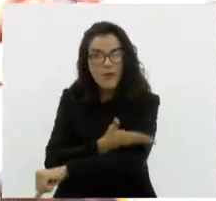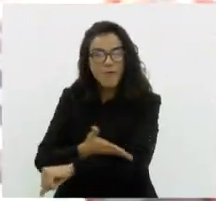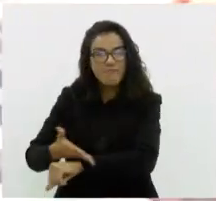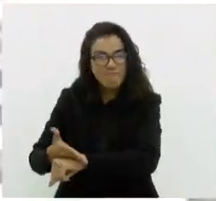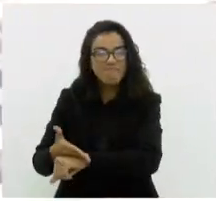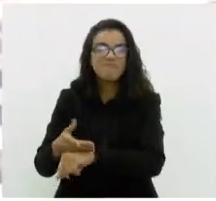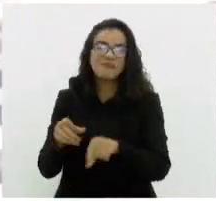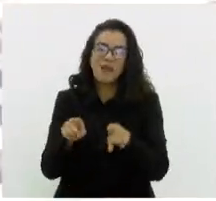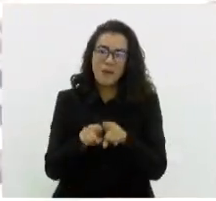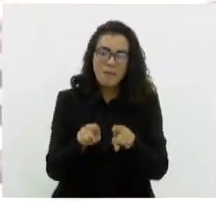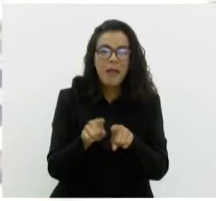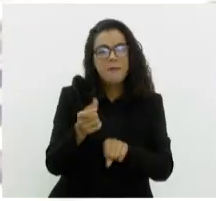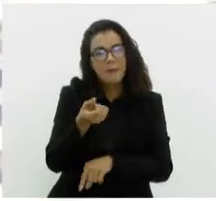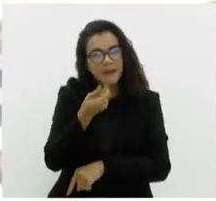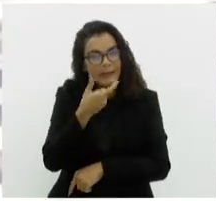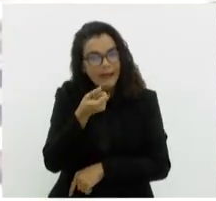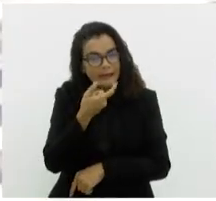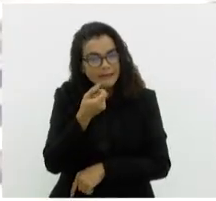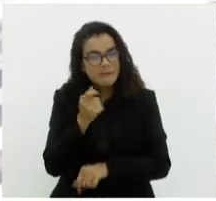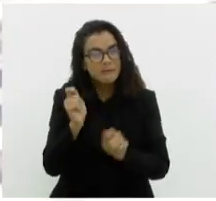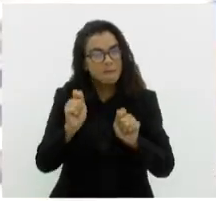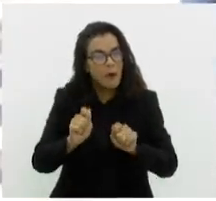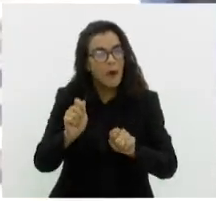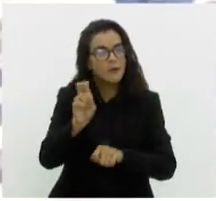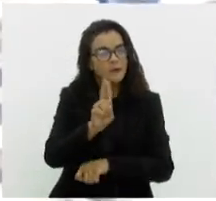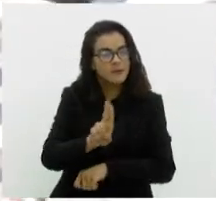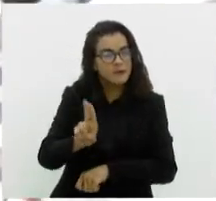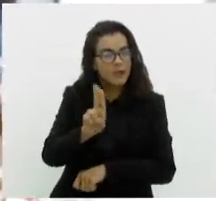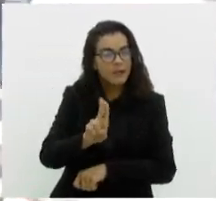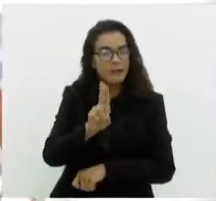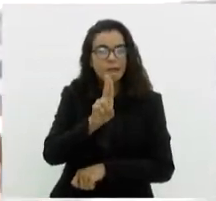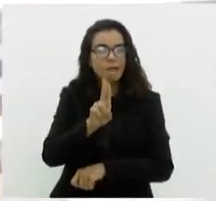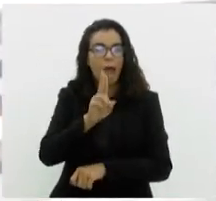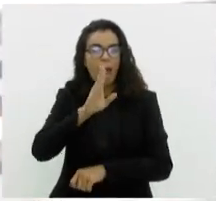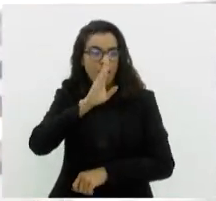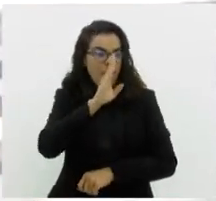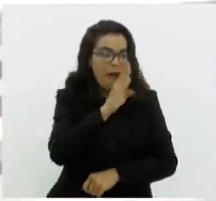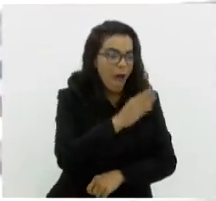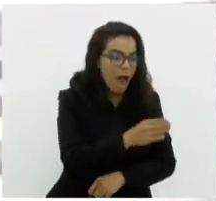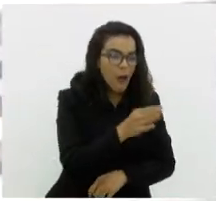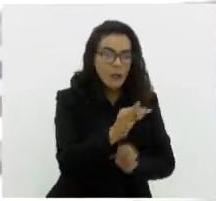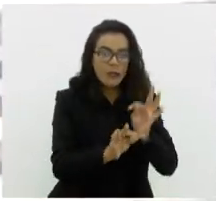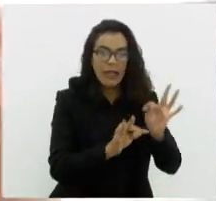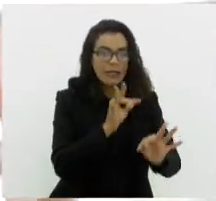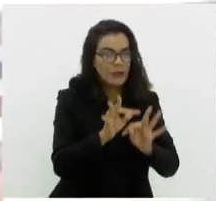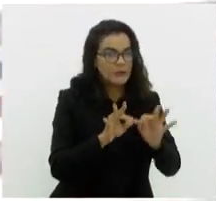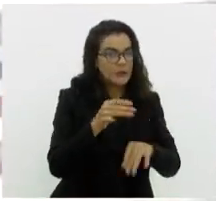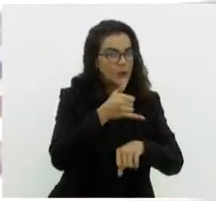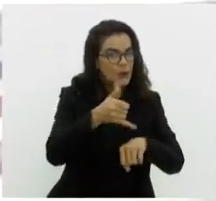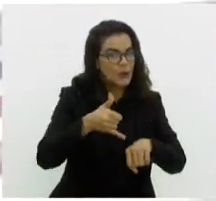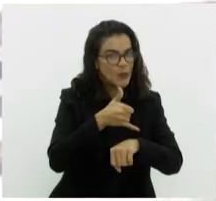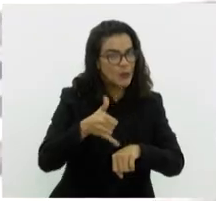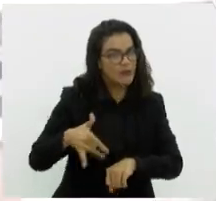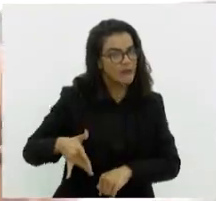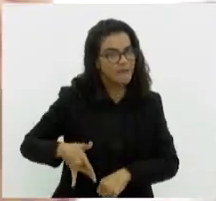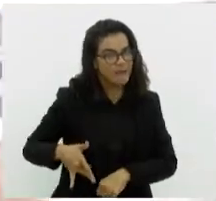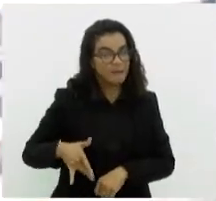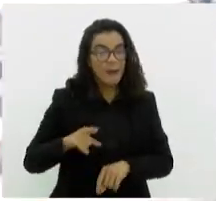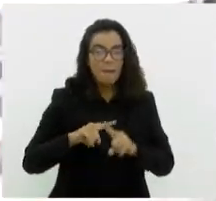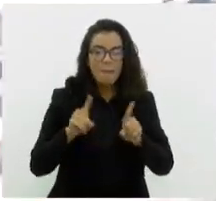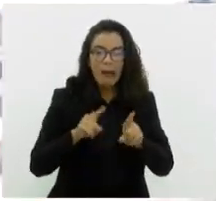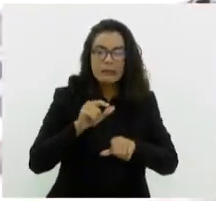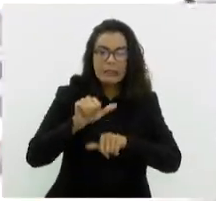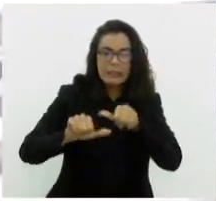Sem contar algumas medicações que a gente pode usar, não que elas são direcionadas ao tratamento da esteatose, mas a melhora metabólica, ao tratamento da